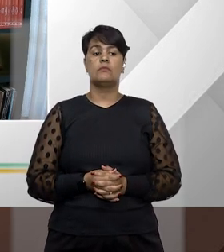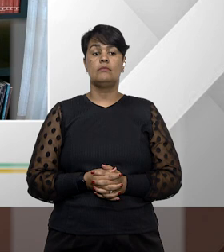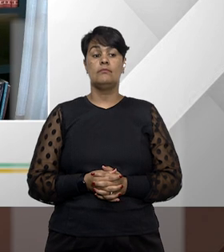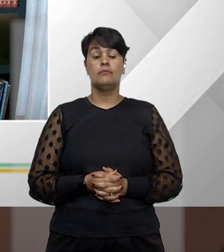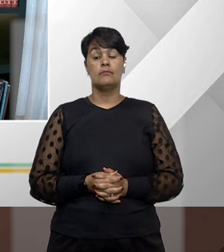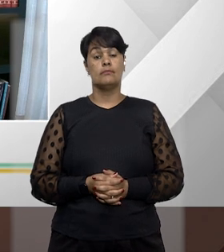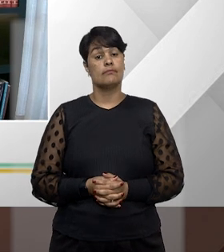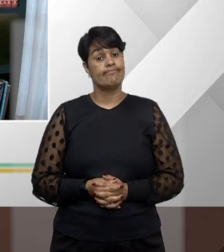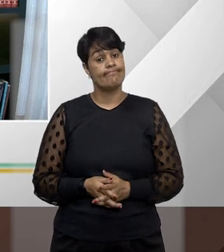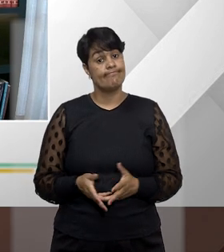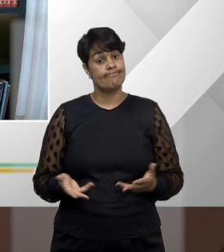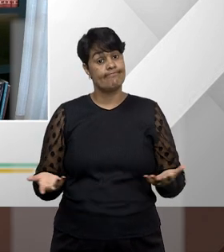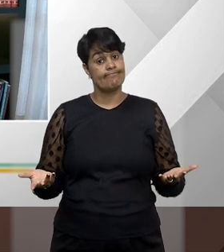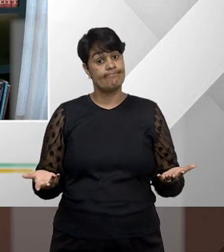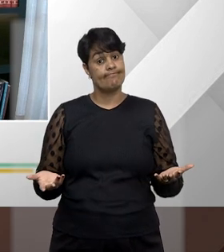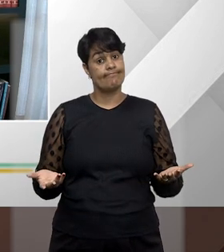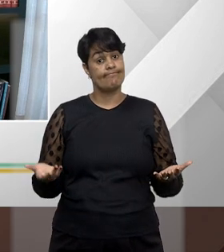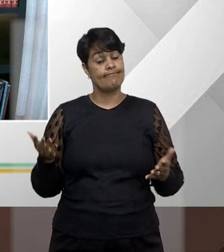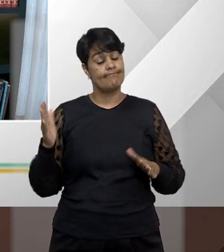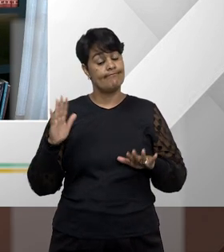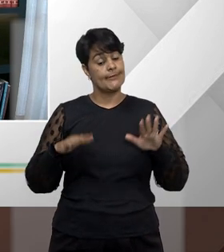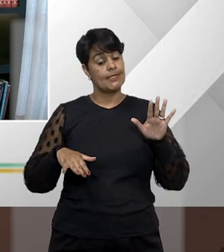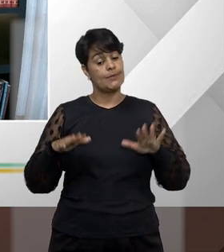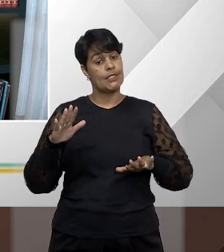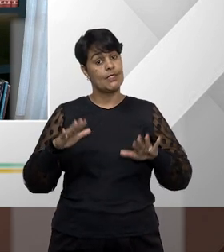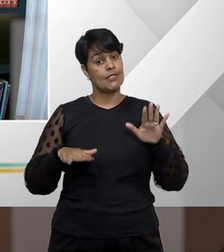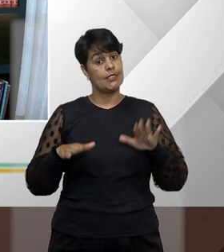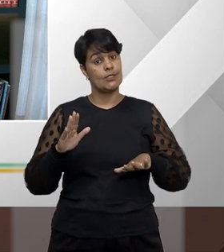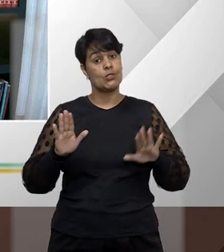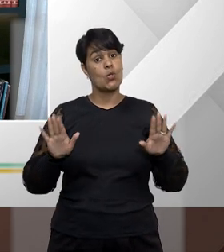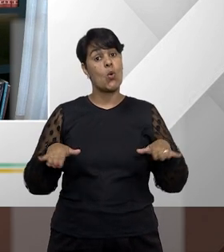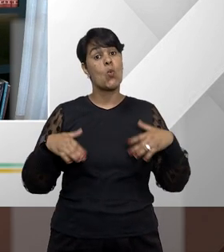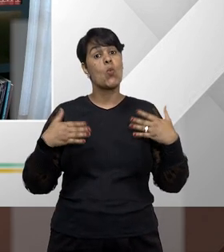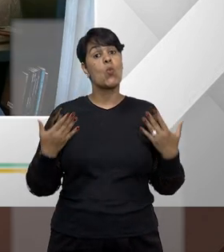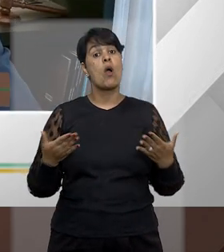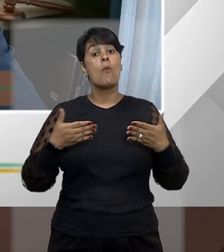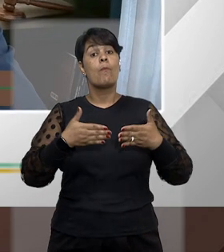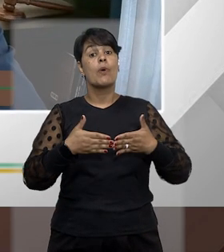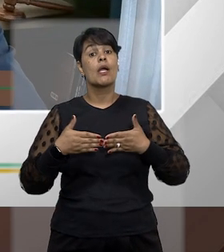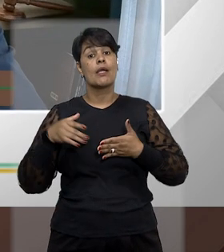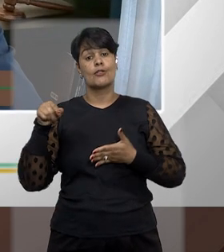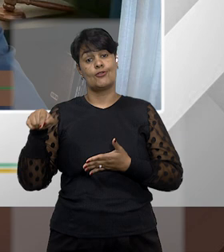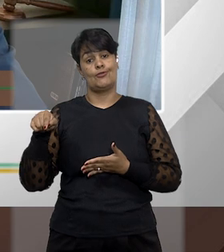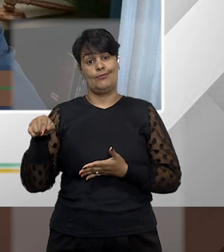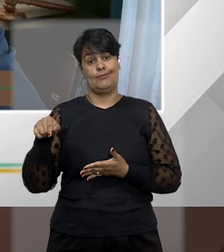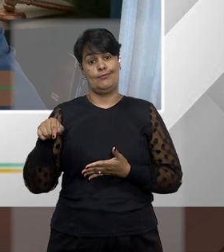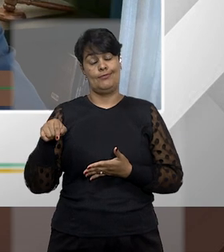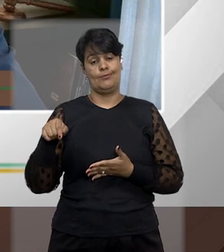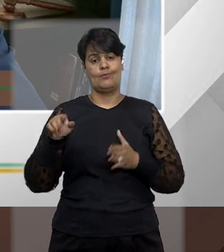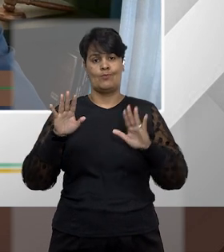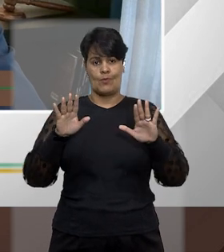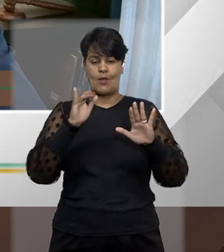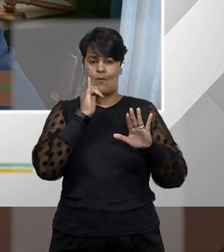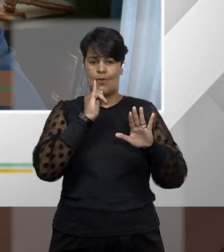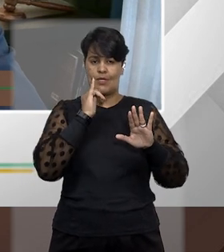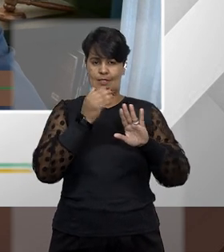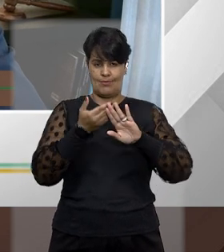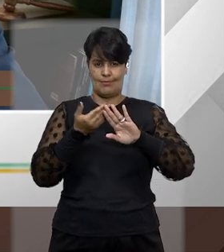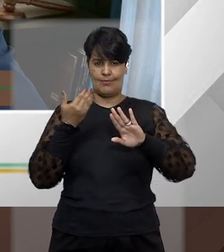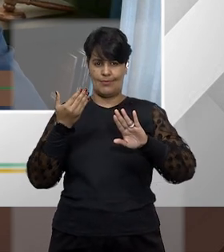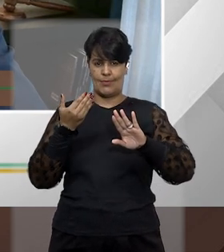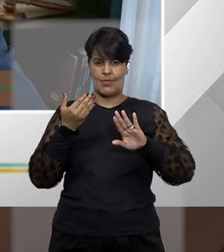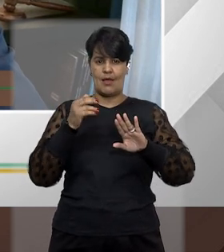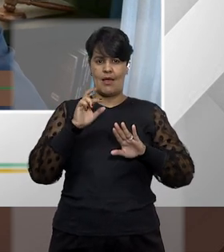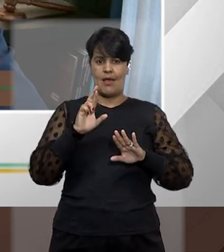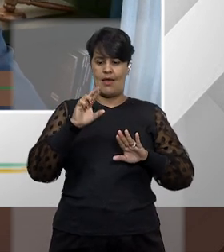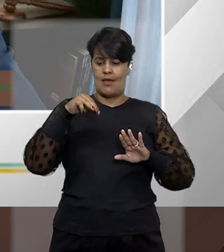Então, Fátima, isso vai depender muito de qual vai ser o fundamento do pedido. Por exemplo, recentemente o STJ decidiu